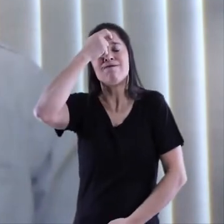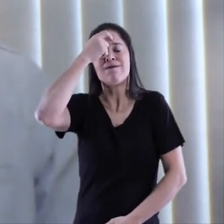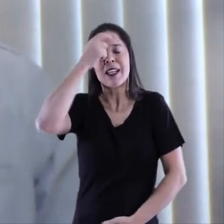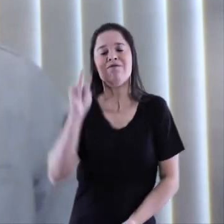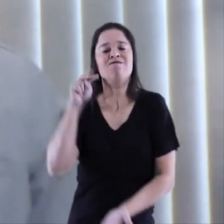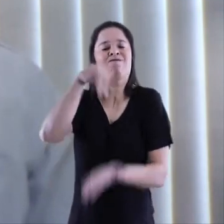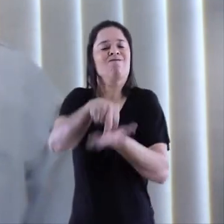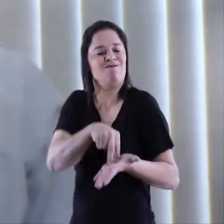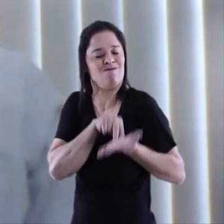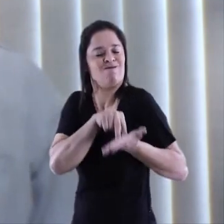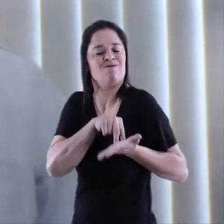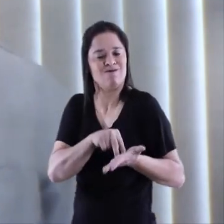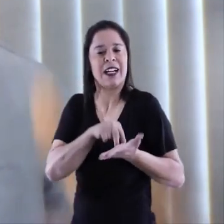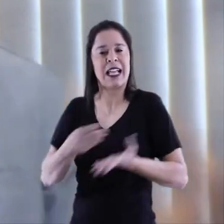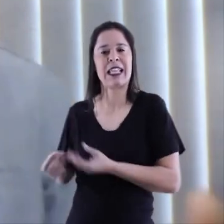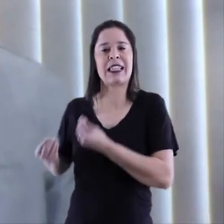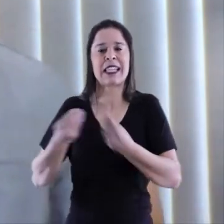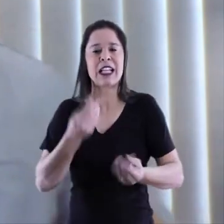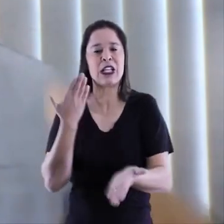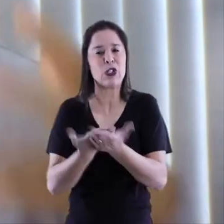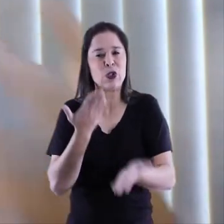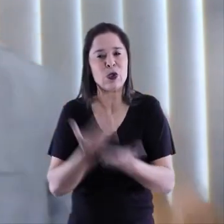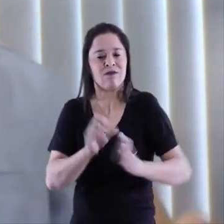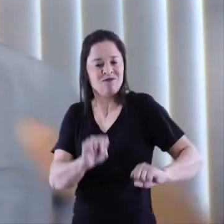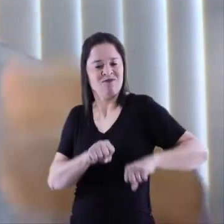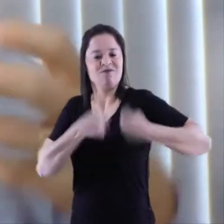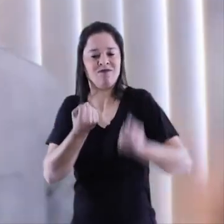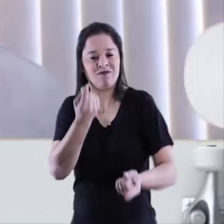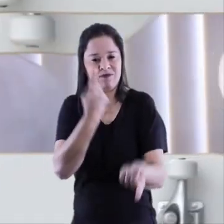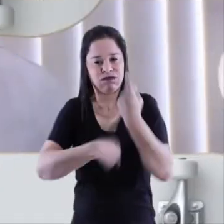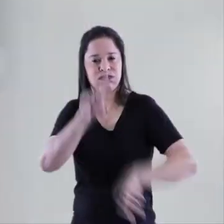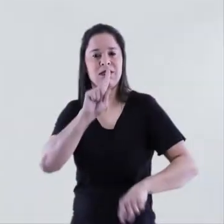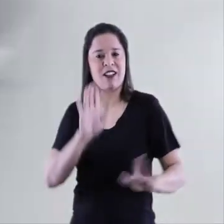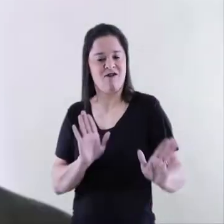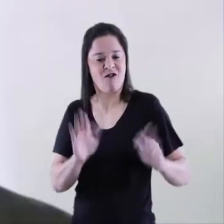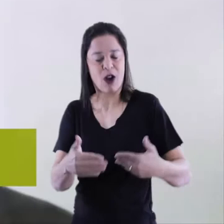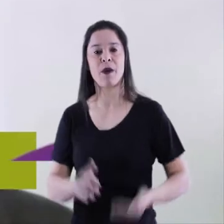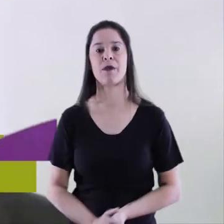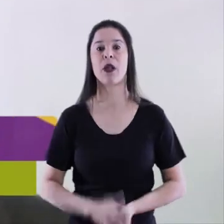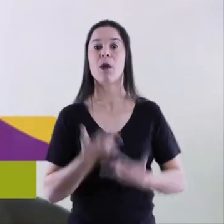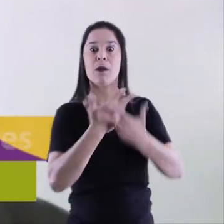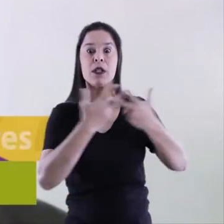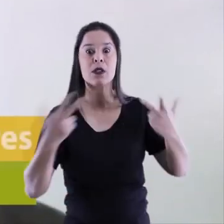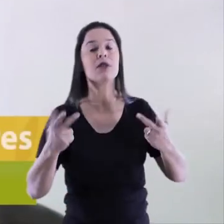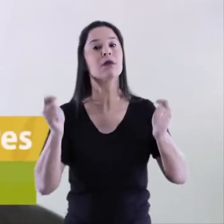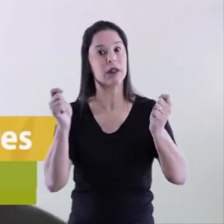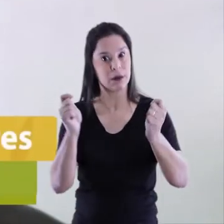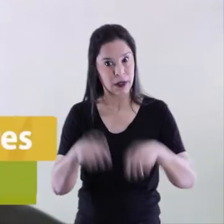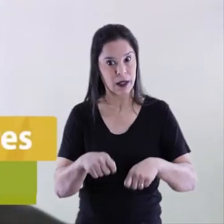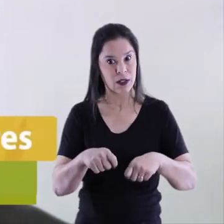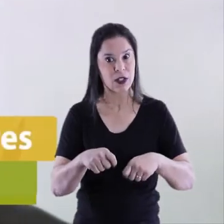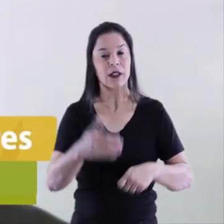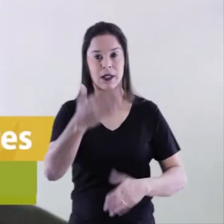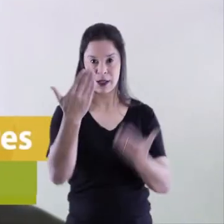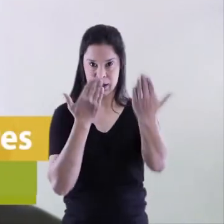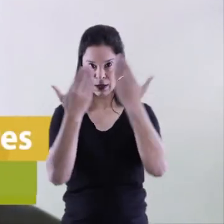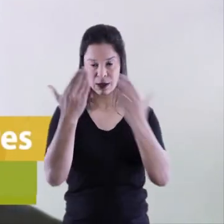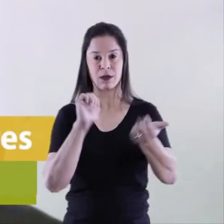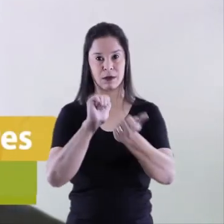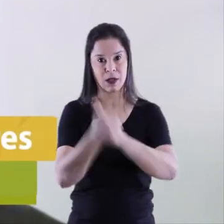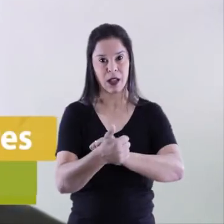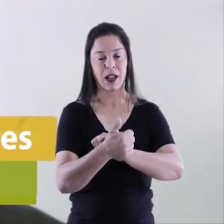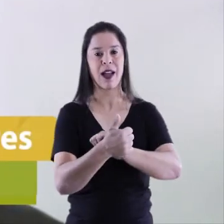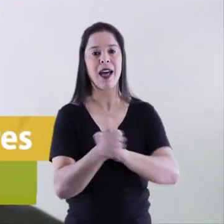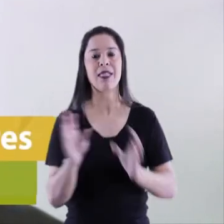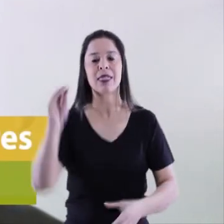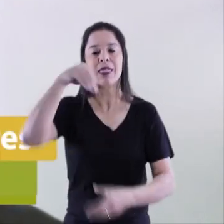e resiliência, criando escudo e superação de foco. Uma das possibilidades de atuação dos profissionais de psicologia do esporte